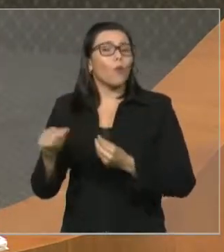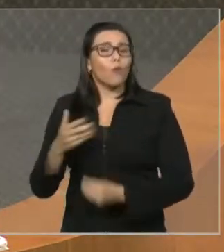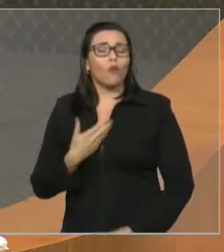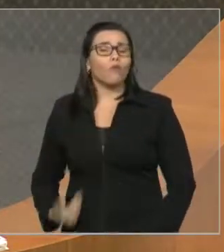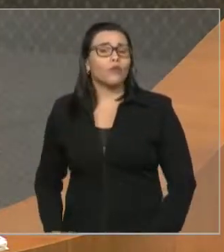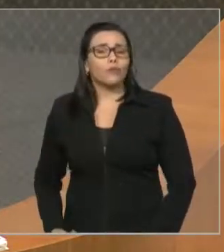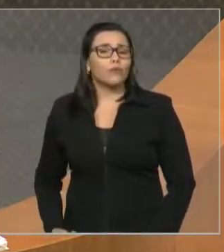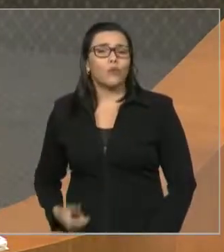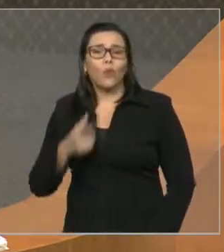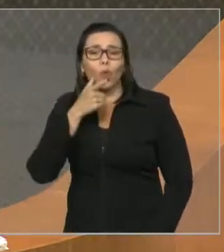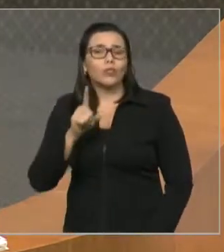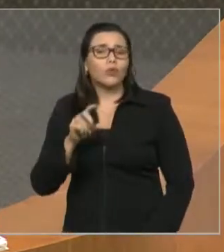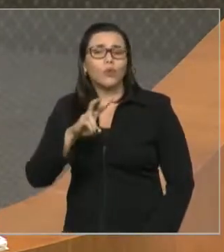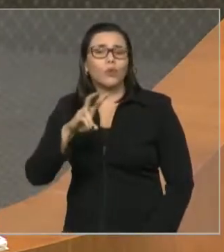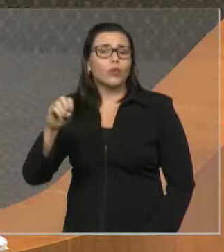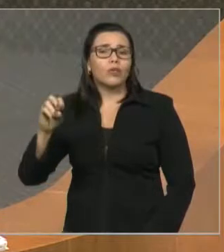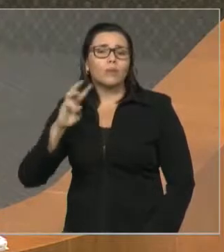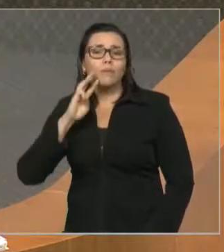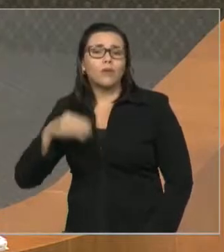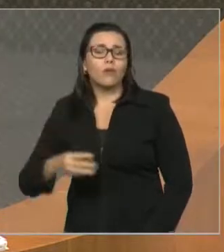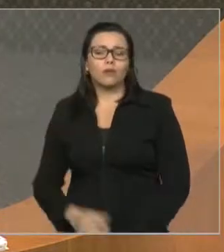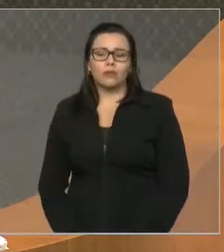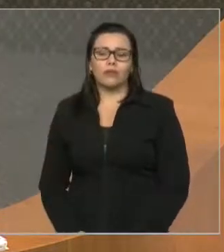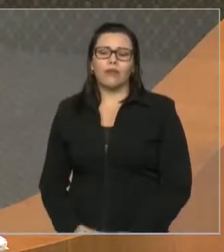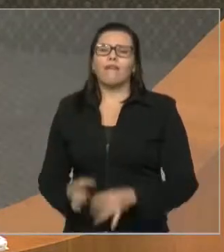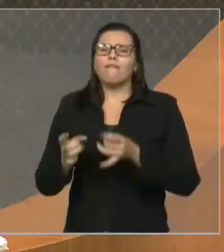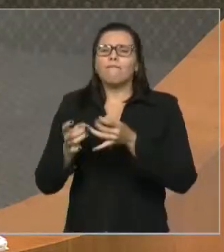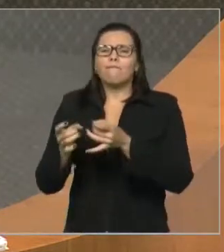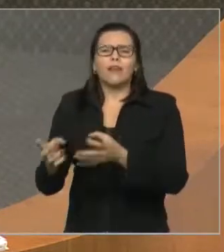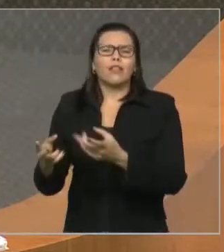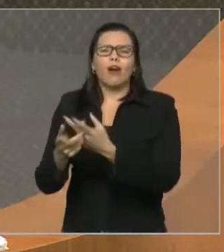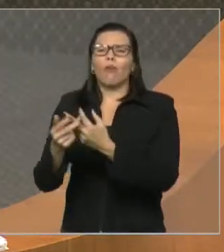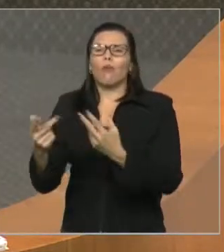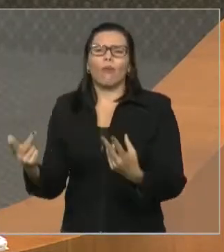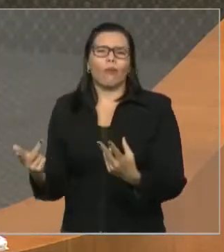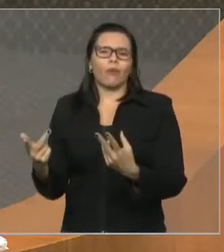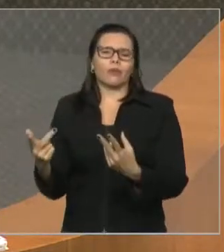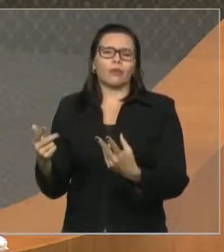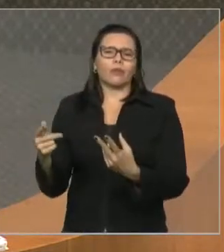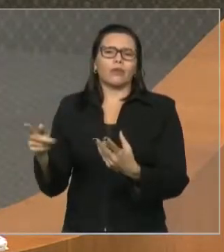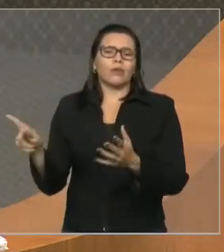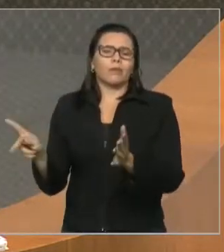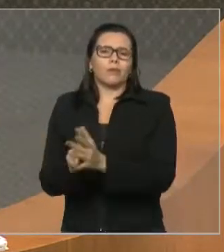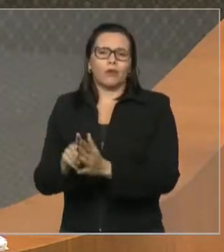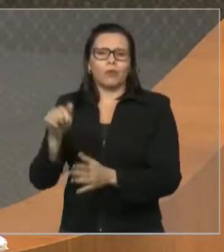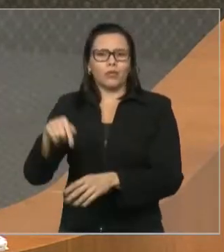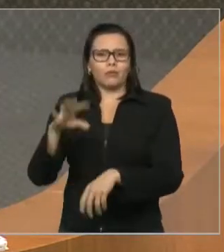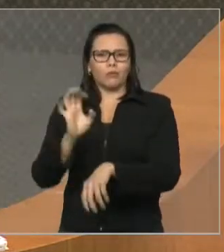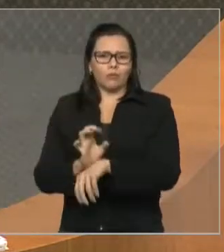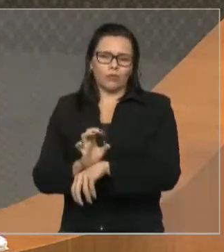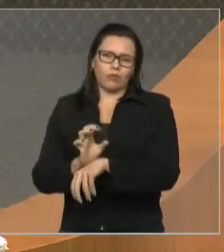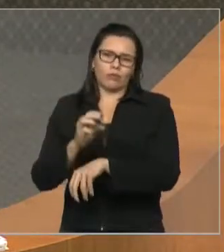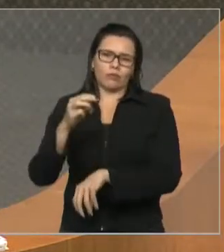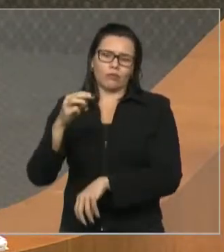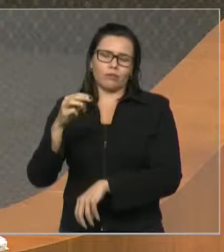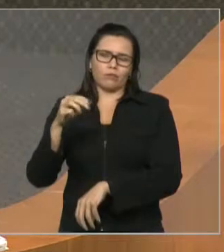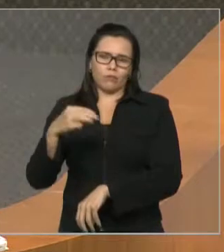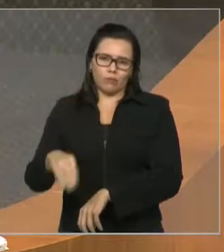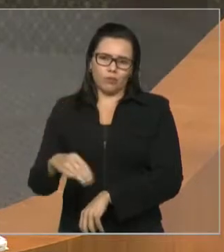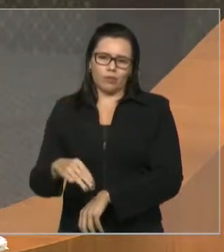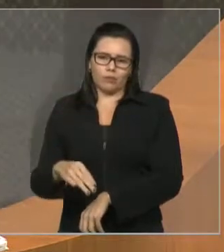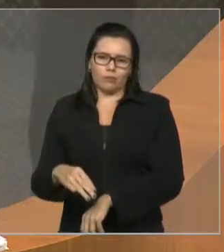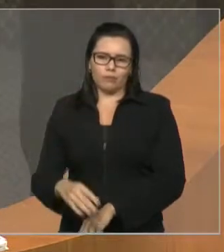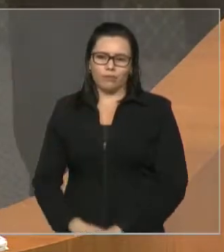alienação, em vendas de bens imóveis do Estado. Só que nós encaminhamos um expediente